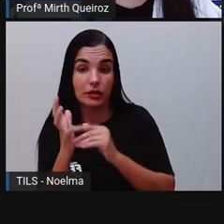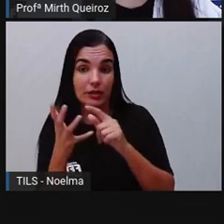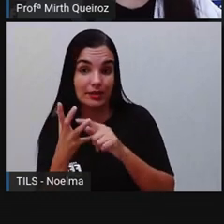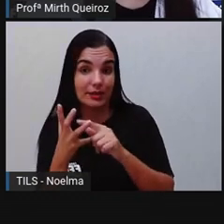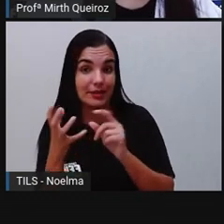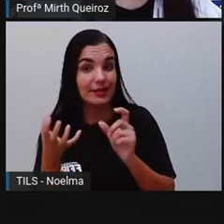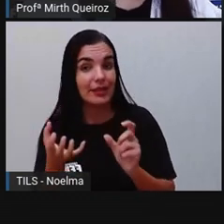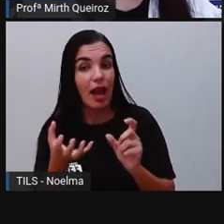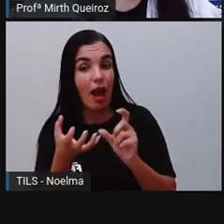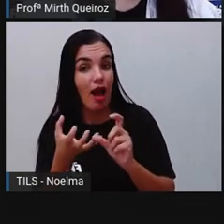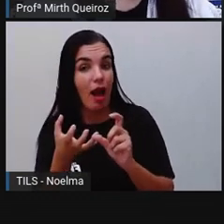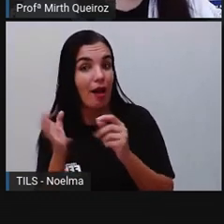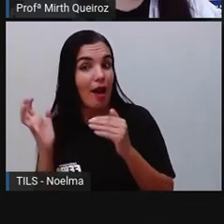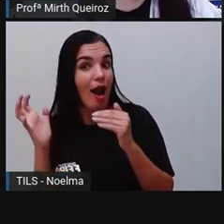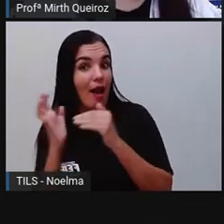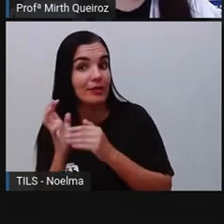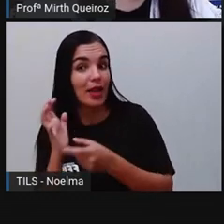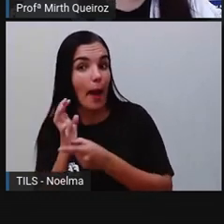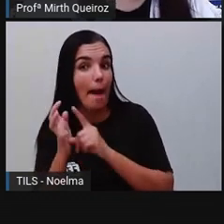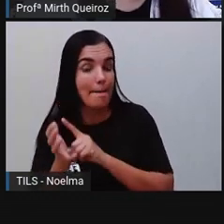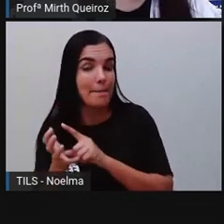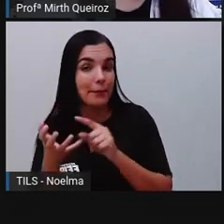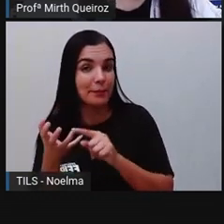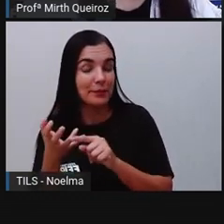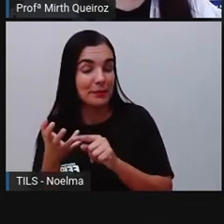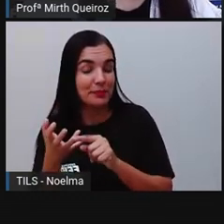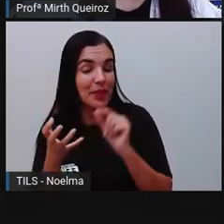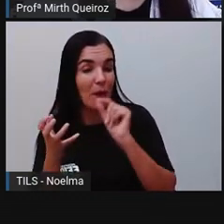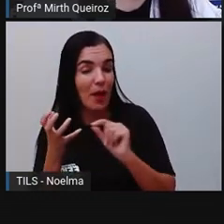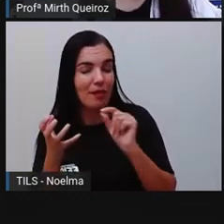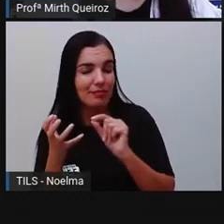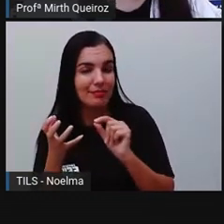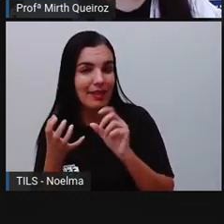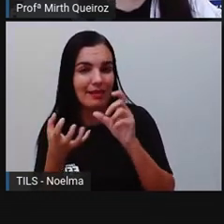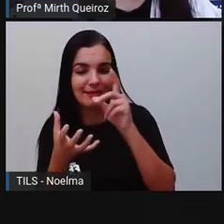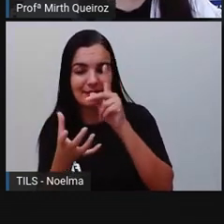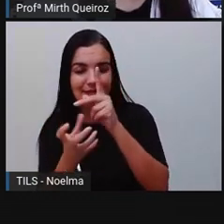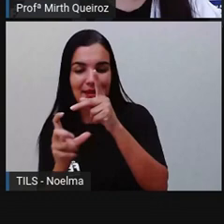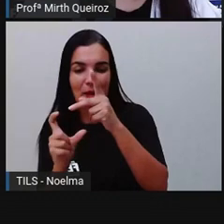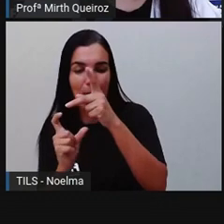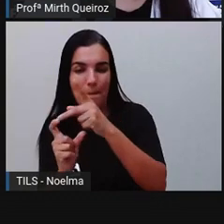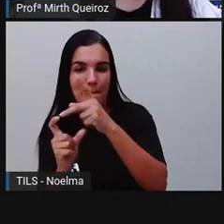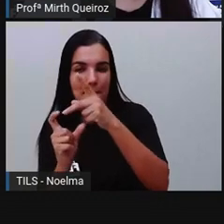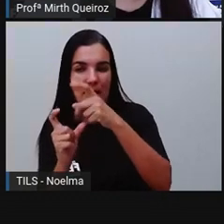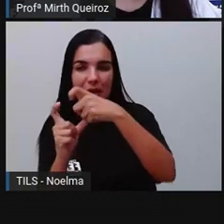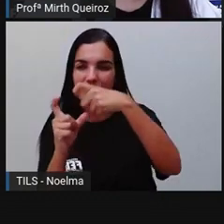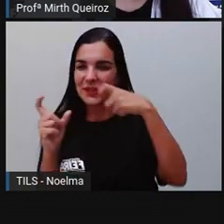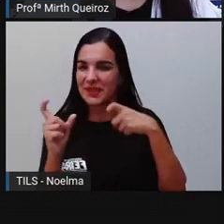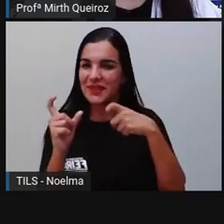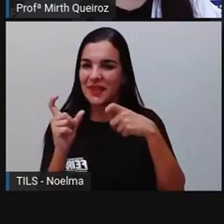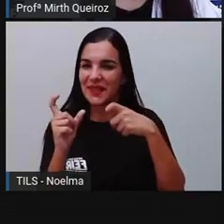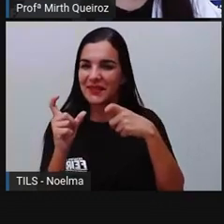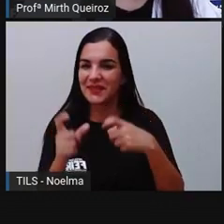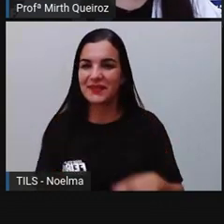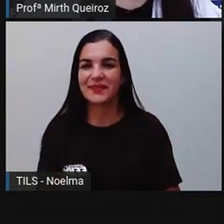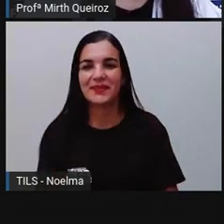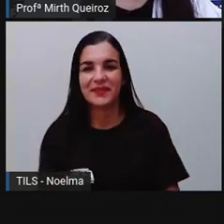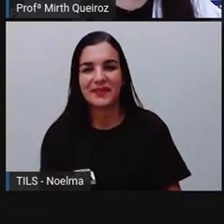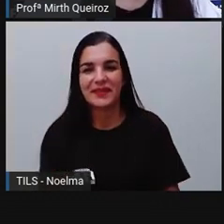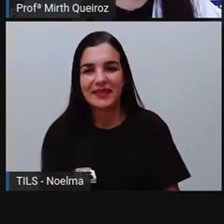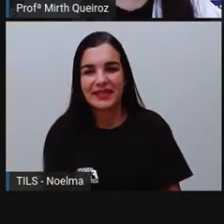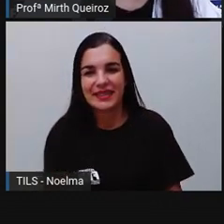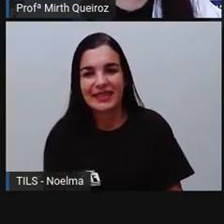Se é a penúltima sílaba, então nós temos o quê? Uma palavra paroxítona. A gente